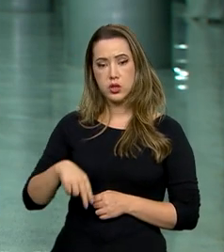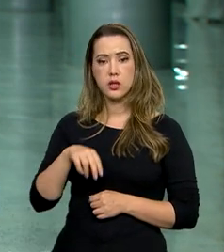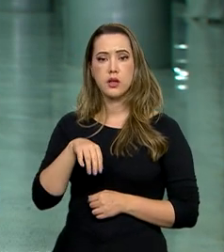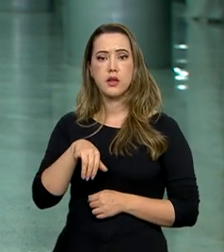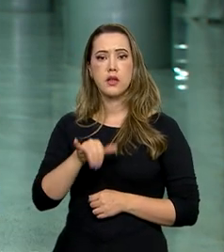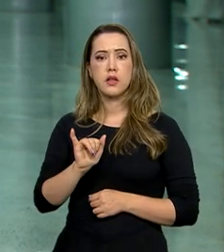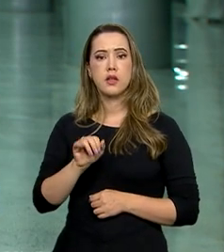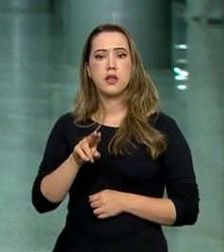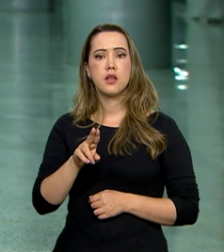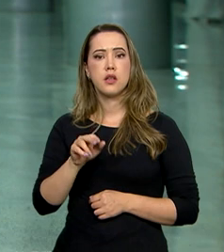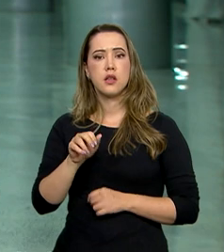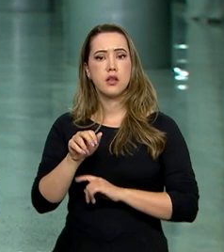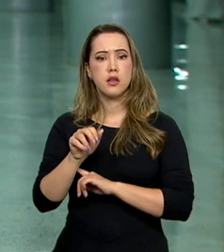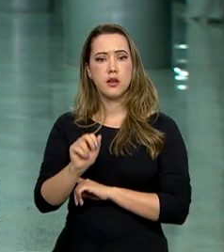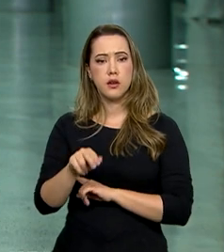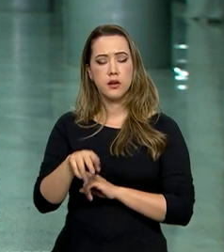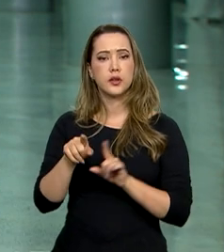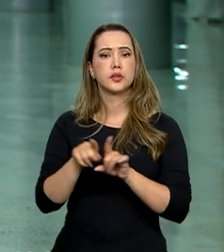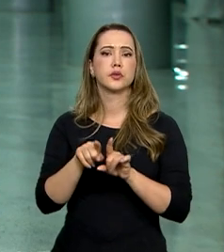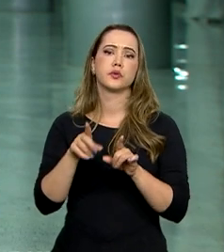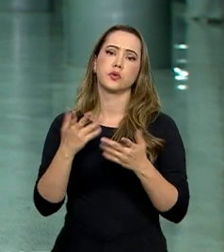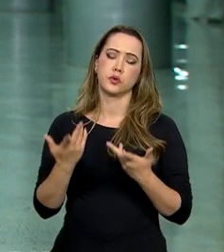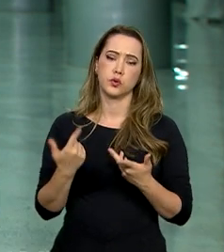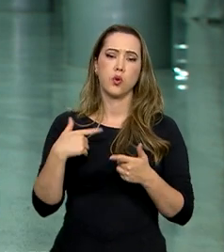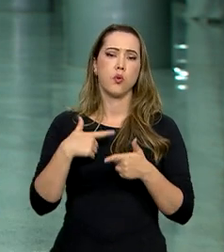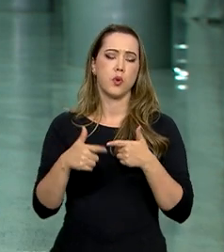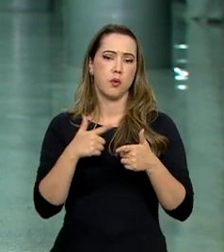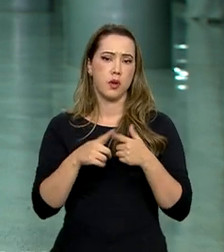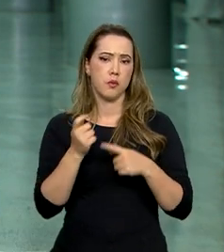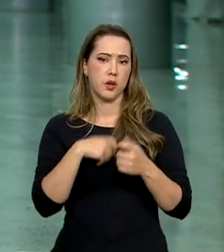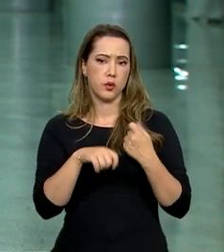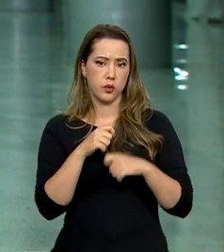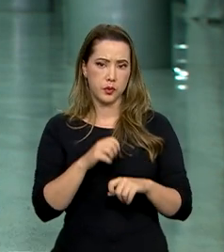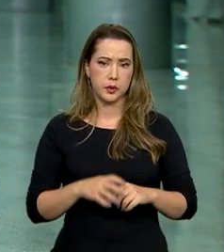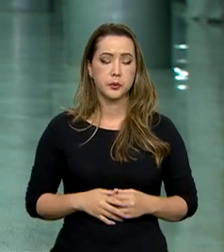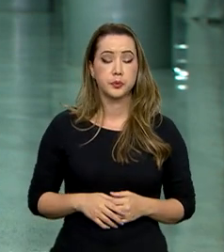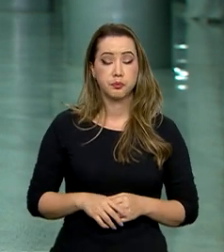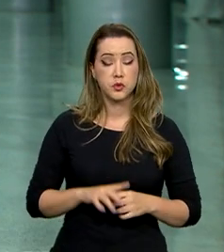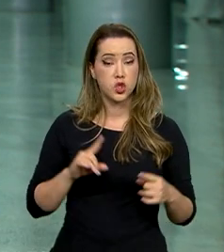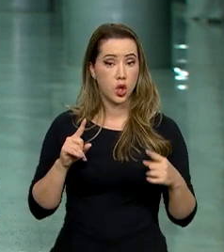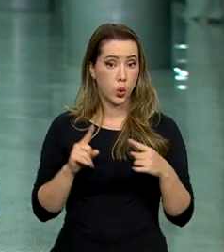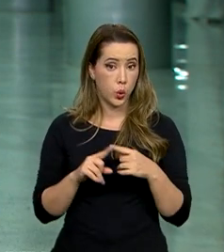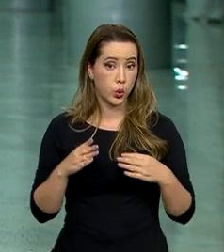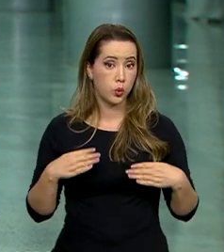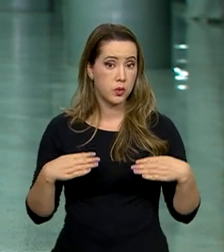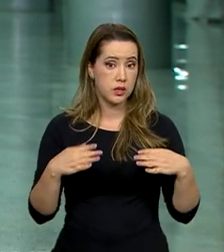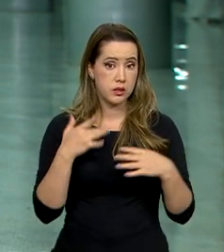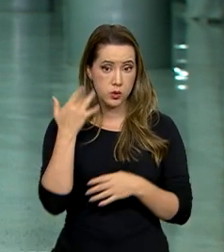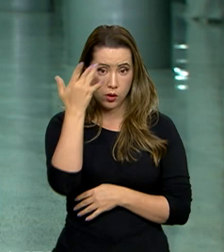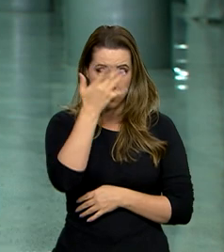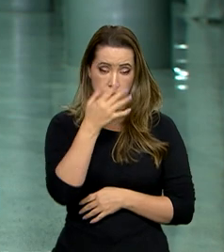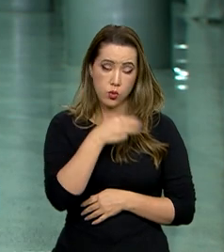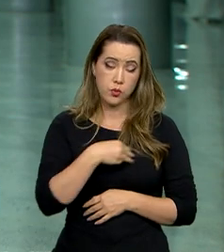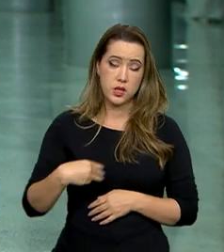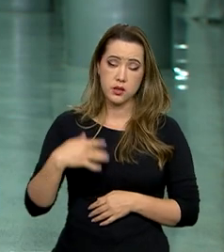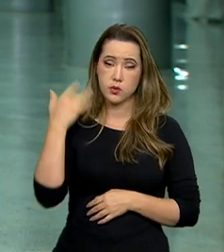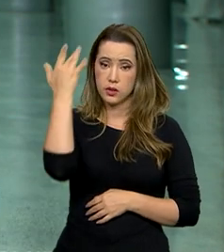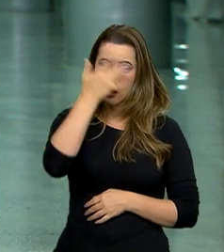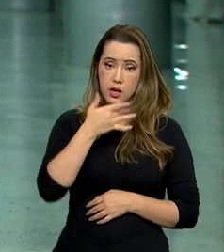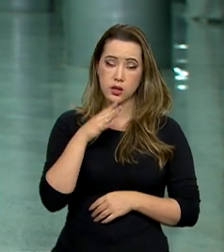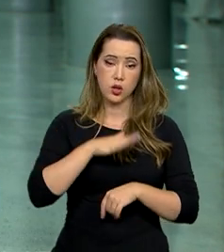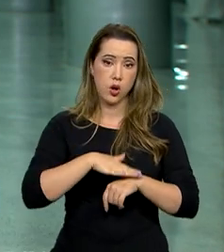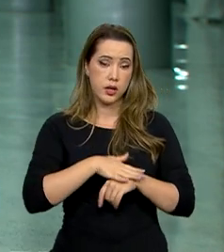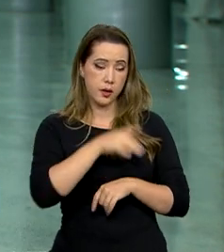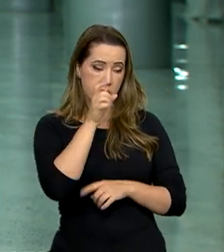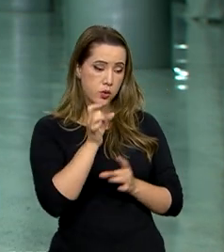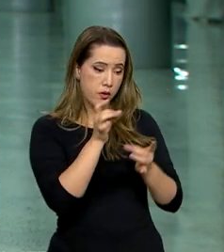que passa por um período de turbulência econômica. Segundo o ministro da Fazenda, quando o exportador brasileiro vender para a